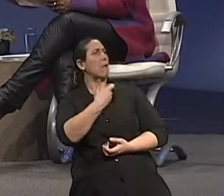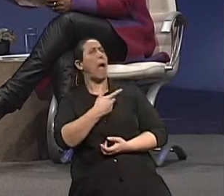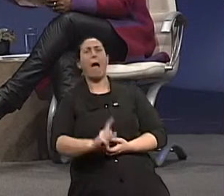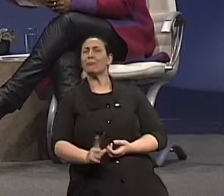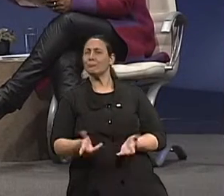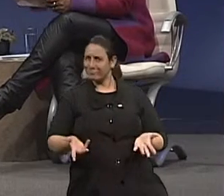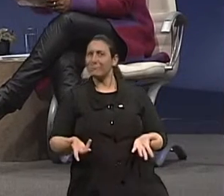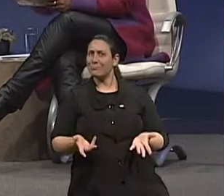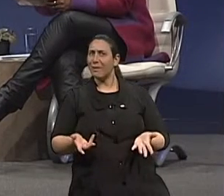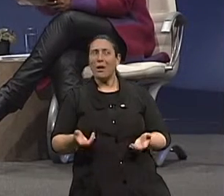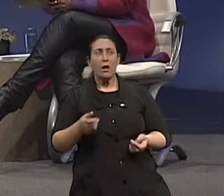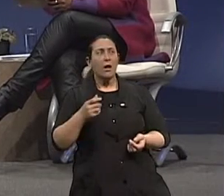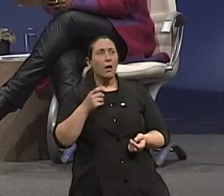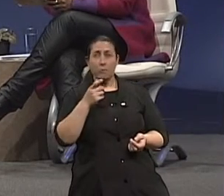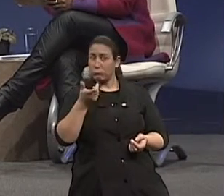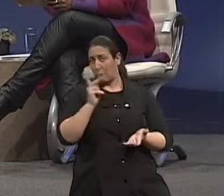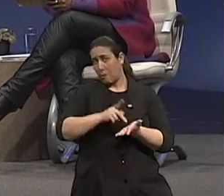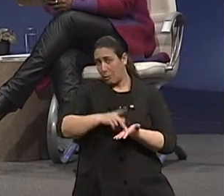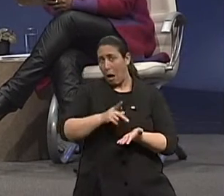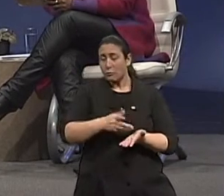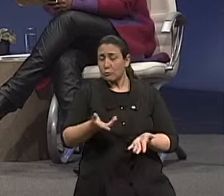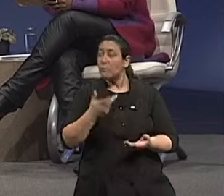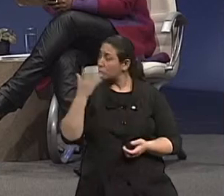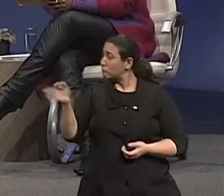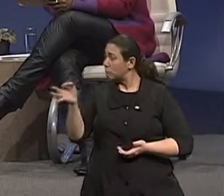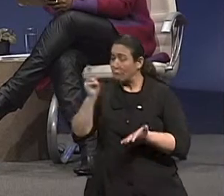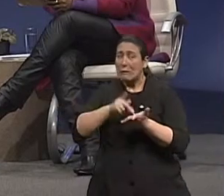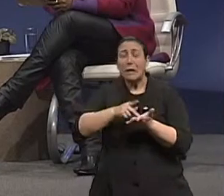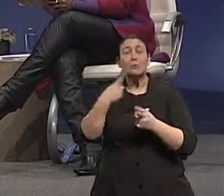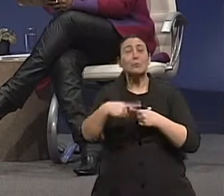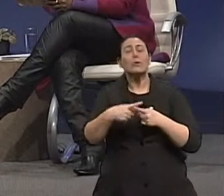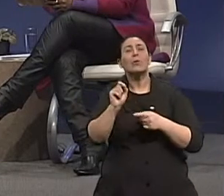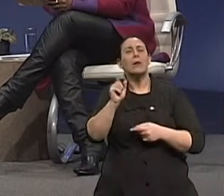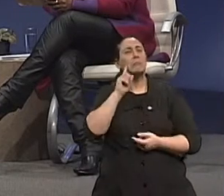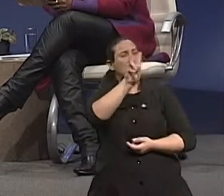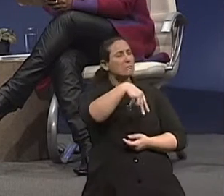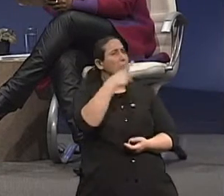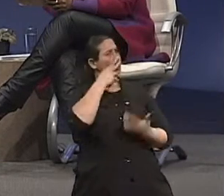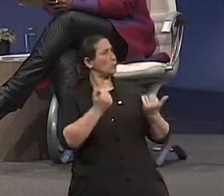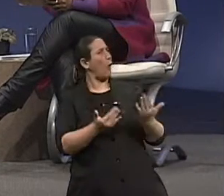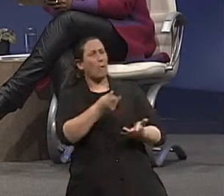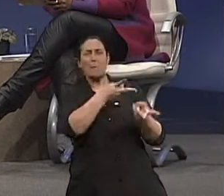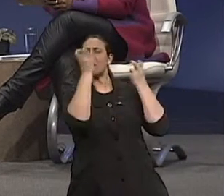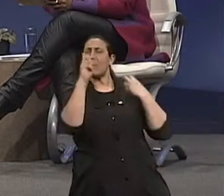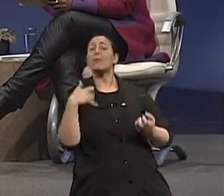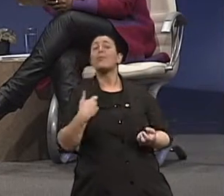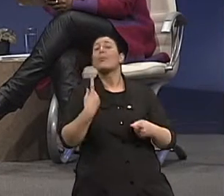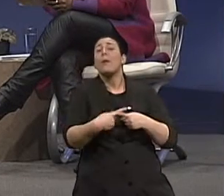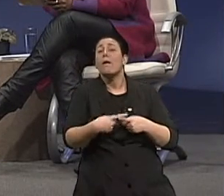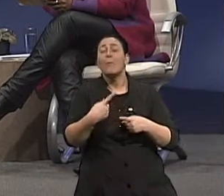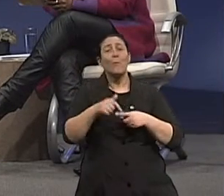idade. Até que está correta essa observação, né, doutor? Corretíssima. Não parece que tem essa idade. Porque eu repito,